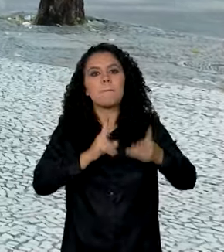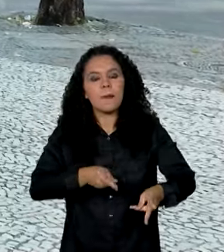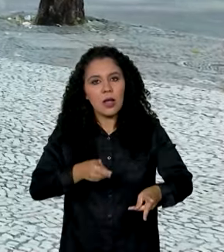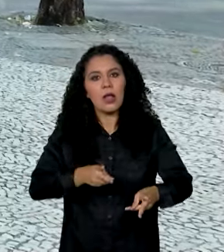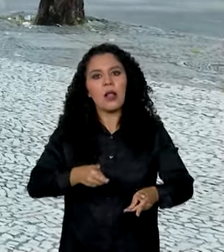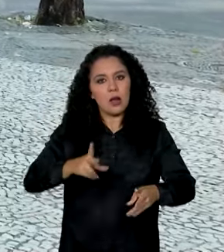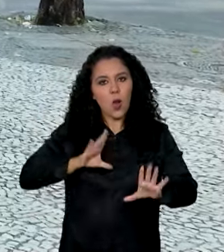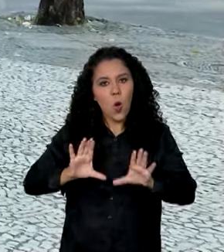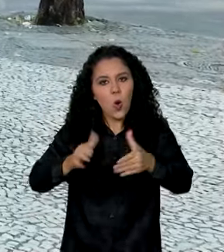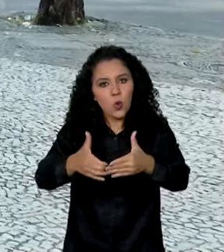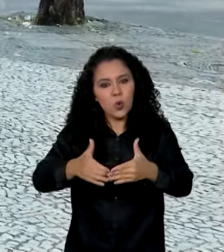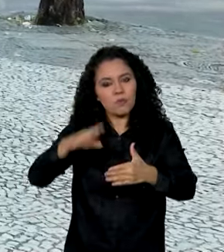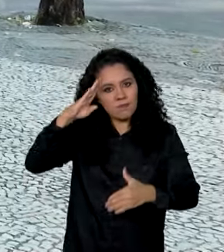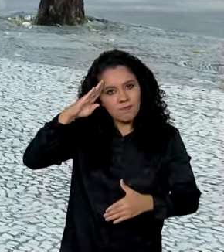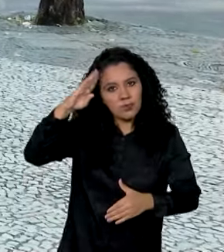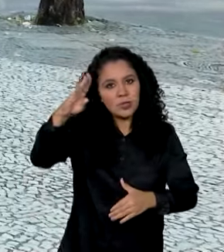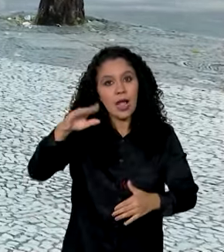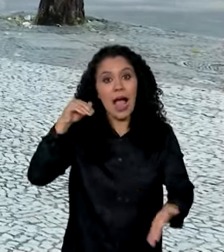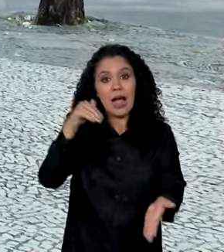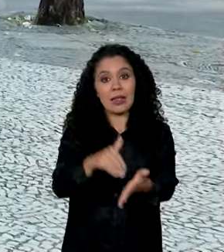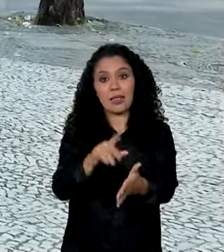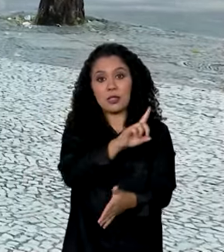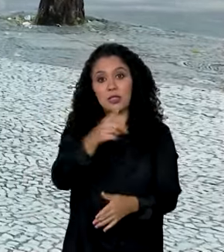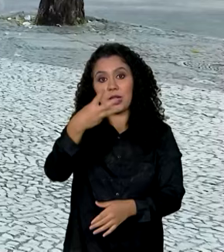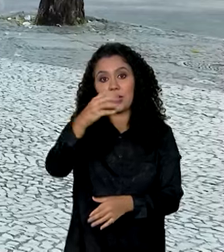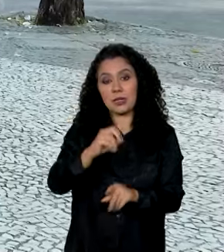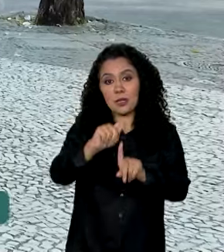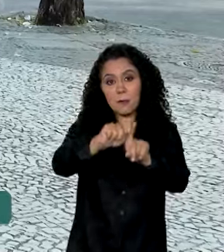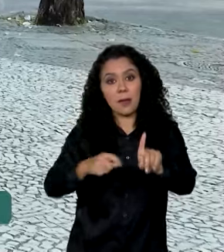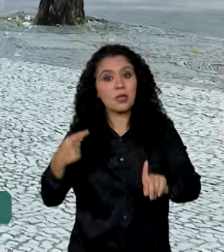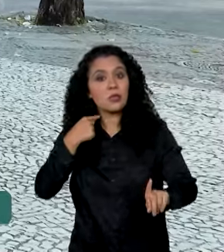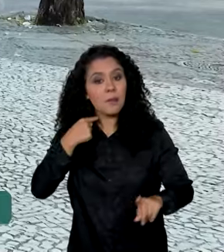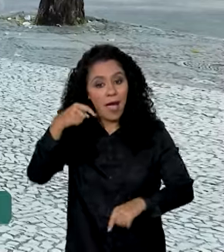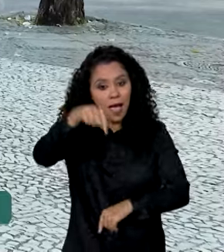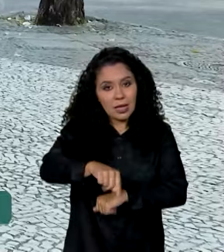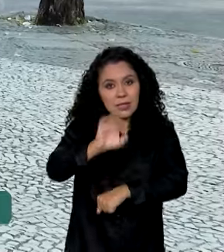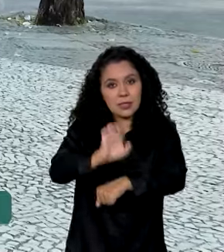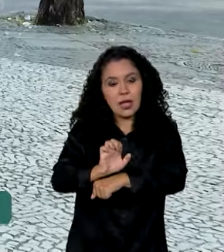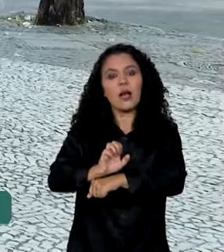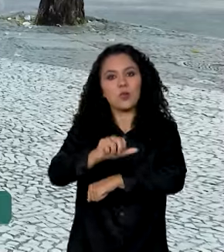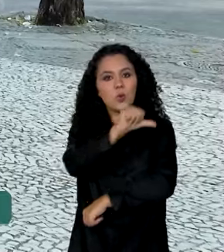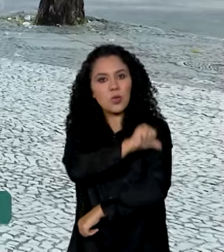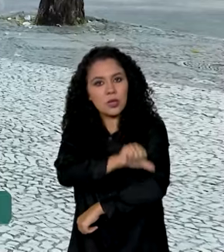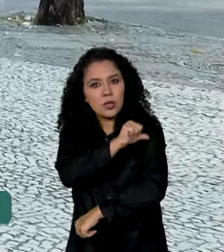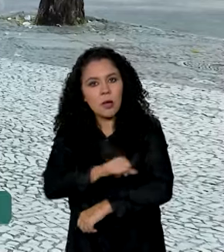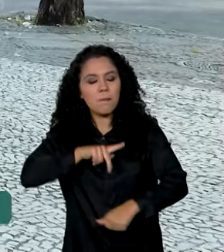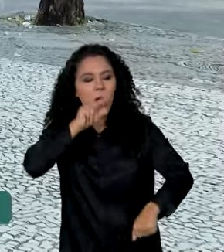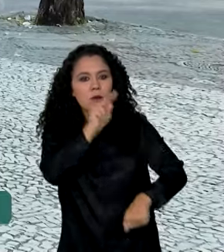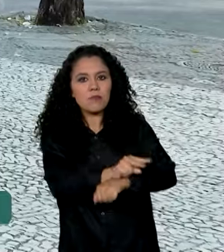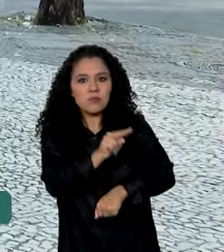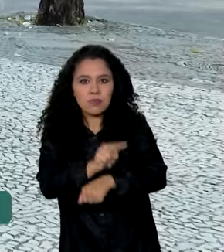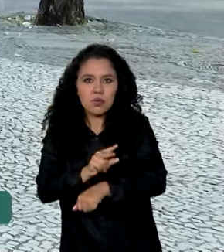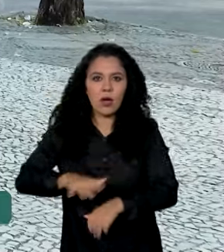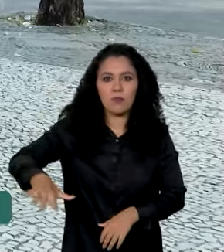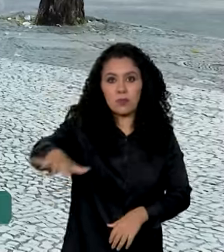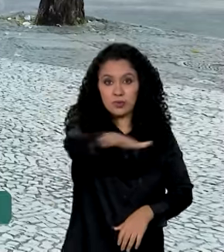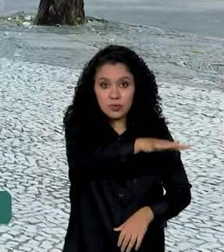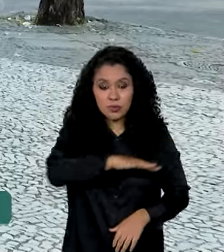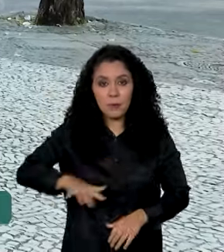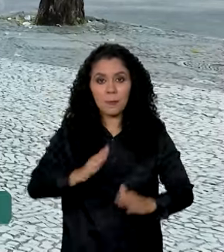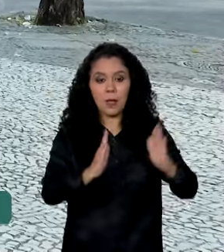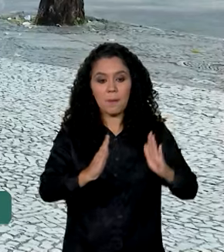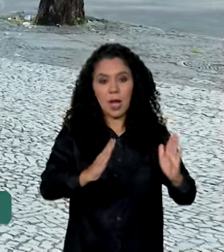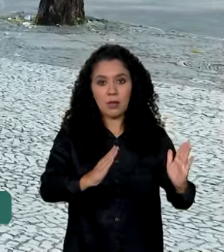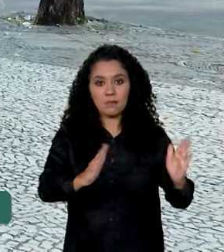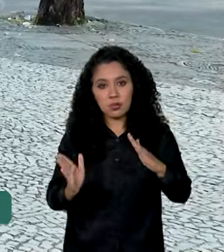até o dia 30 de maio aqui no estado do Rio para atividades de preservação da ordem pública. A prorrogação